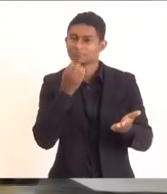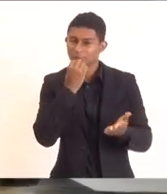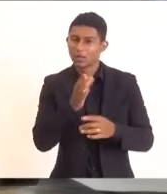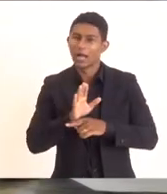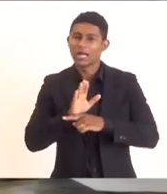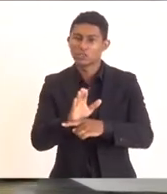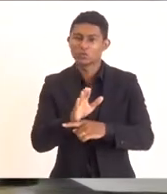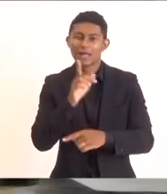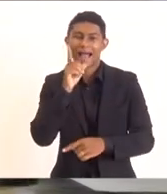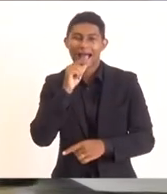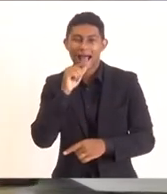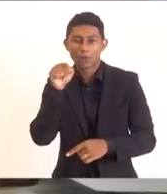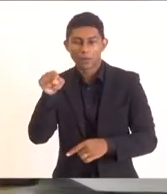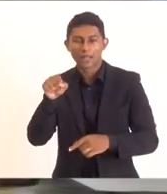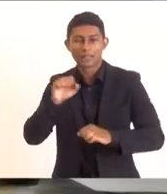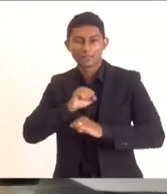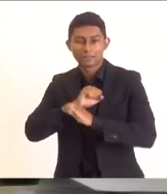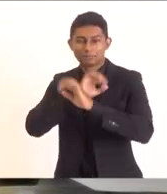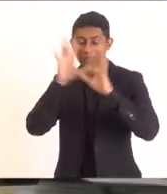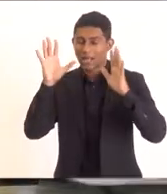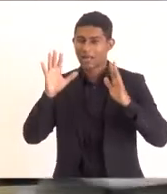renovação da água da Lagoa.